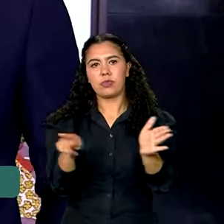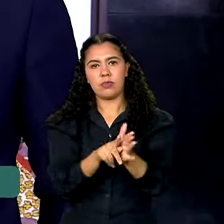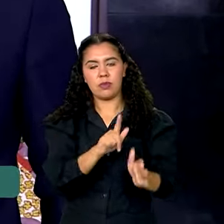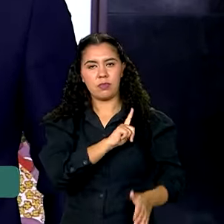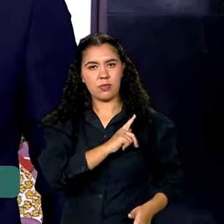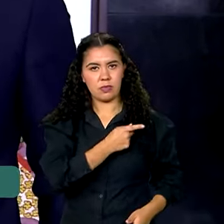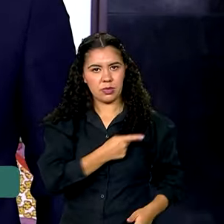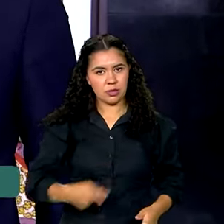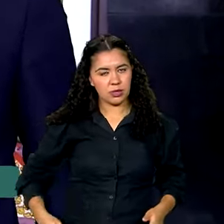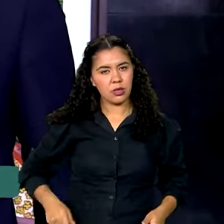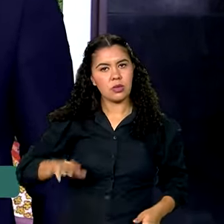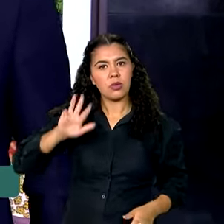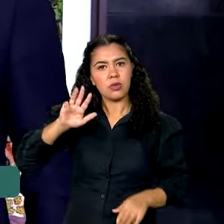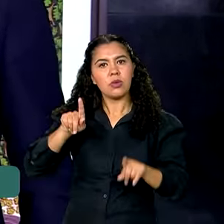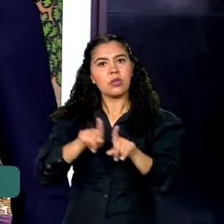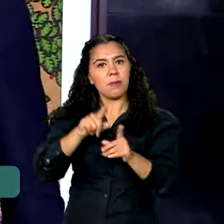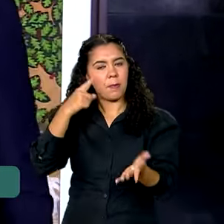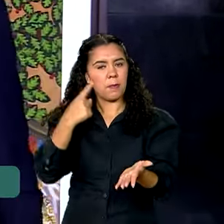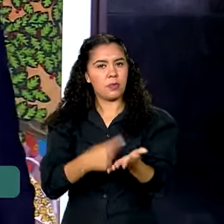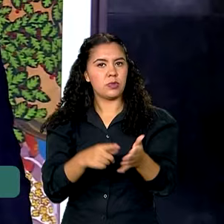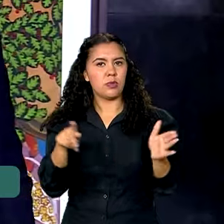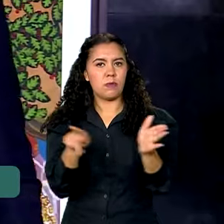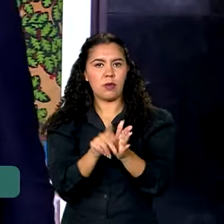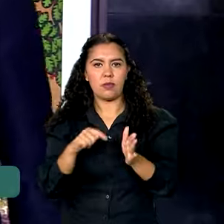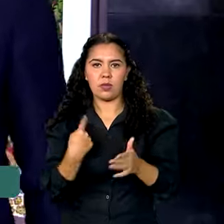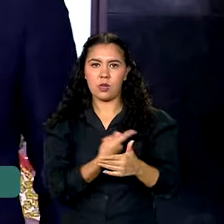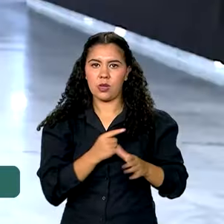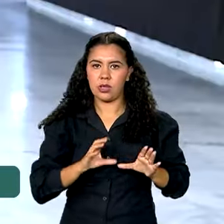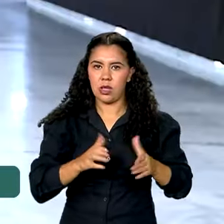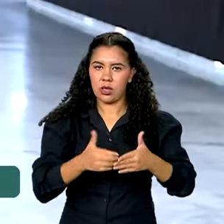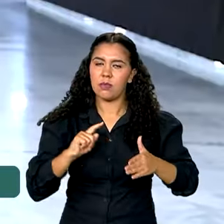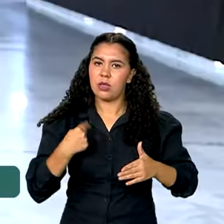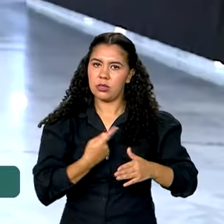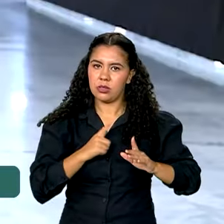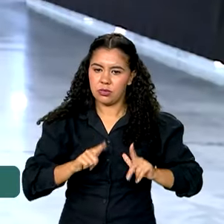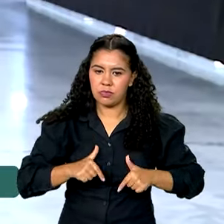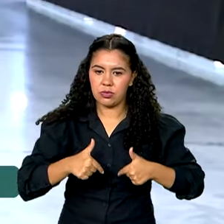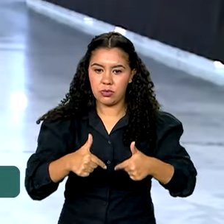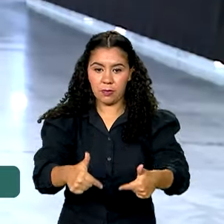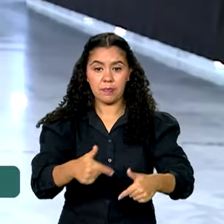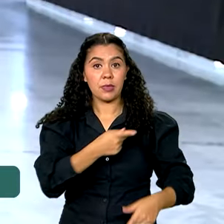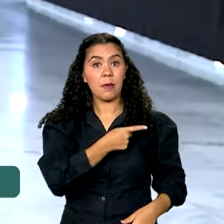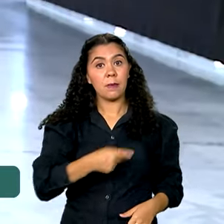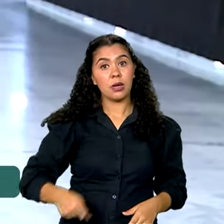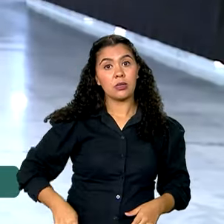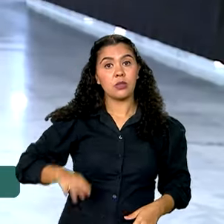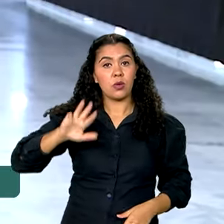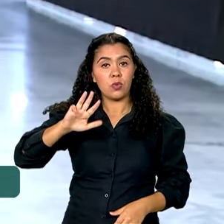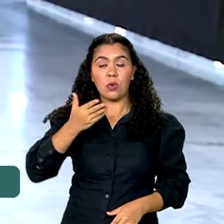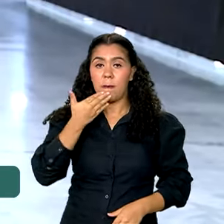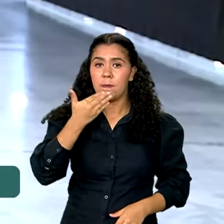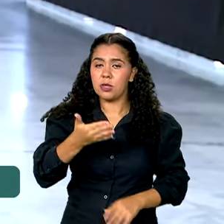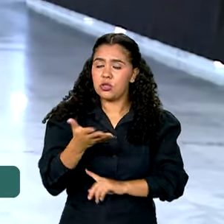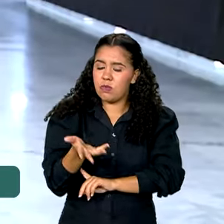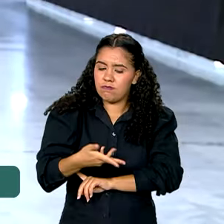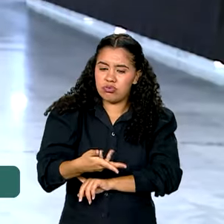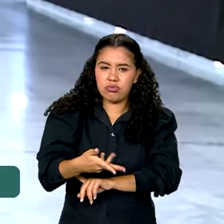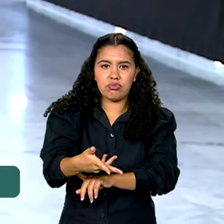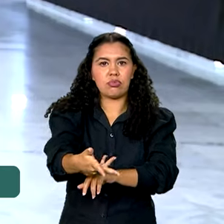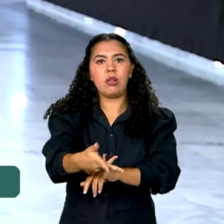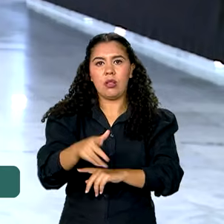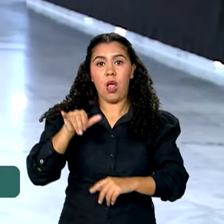esse é o compromisso do nosso governo e é nessa direção que nós vamos caminhar. O presidente Lula pediu agilidade na recuperação do